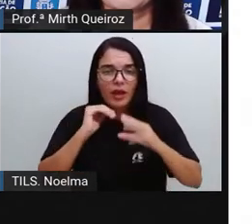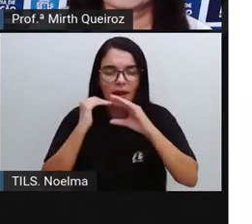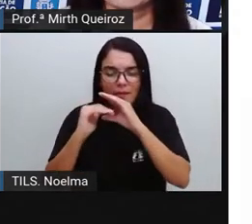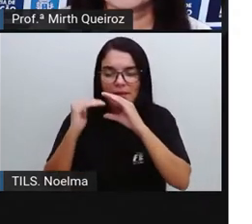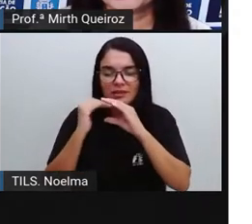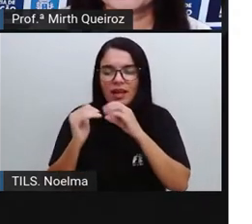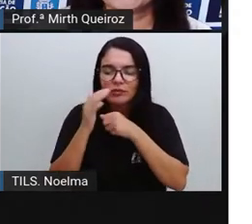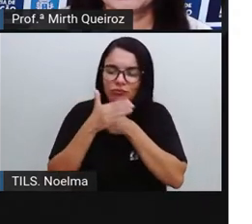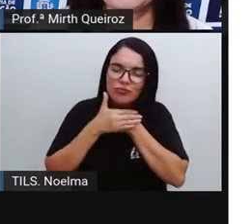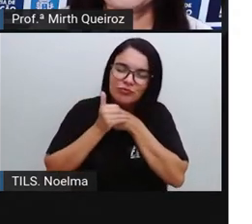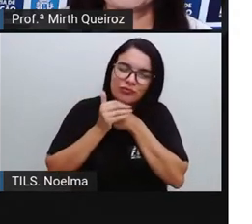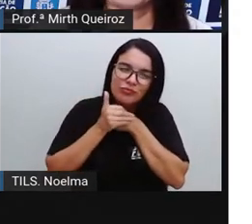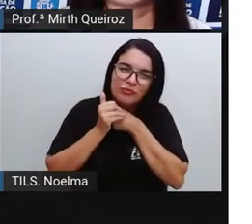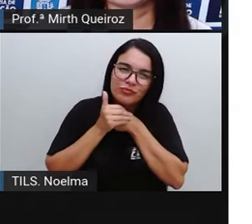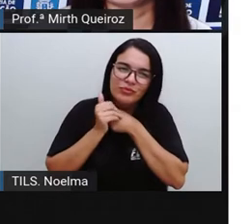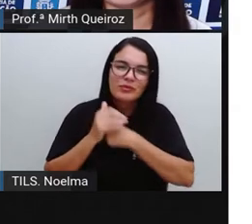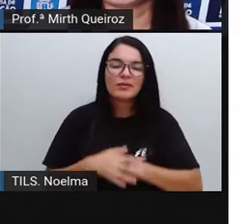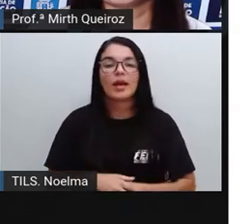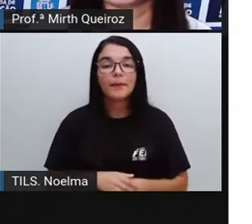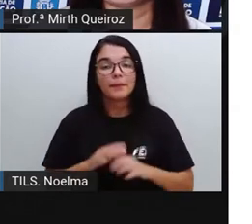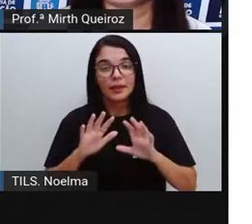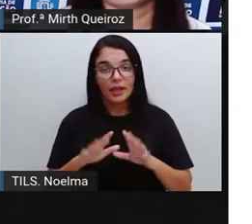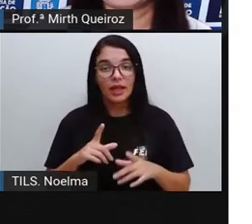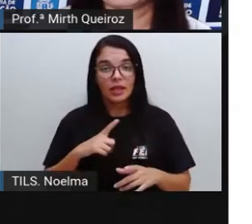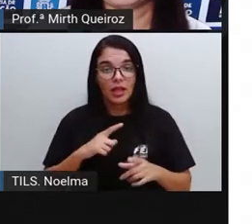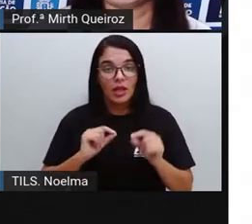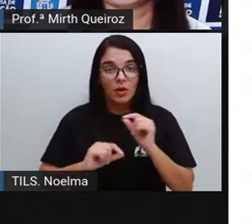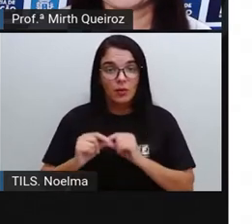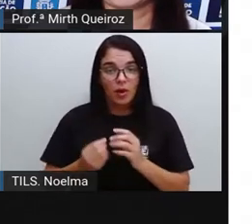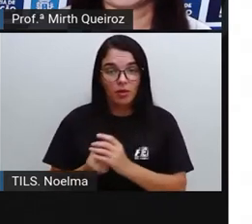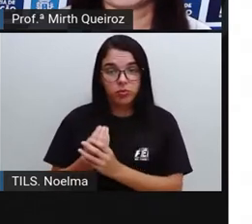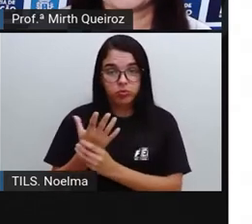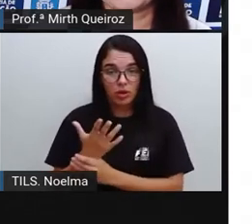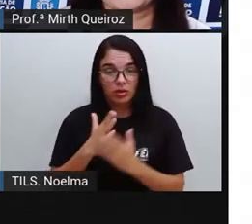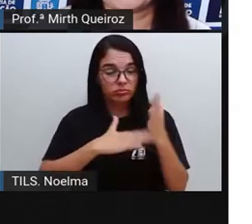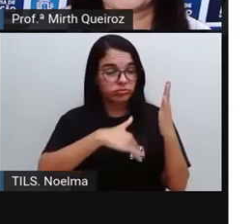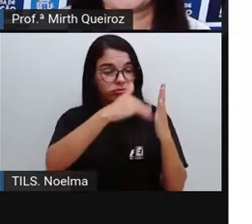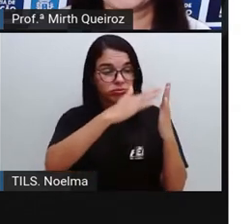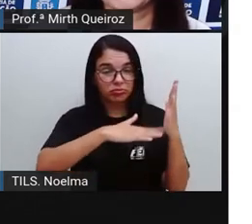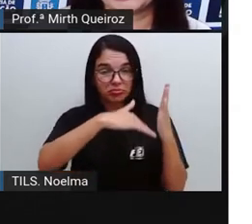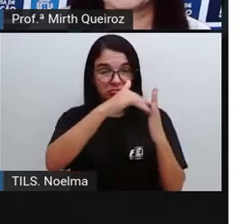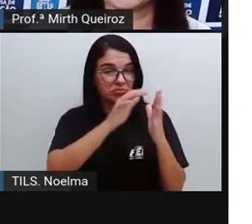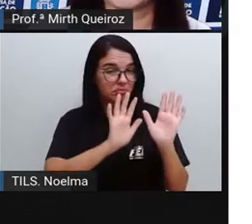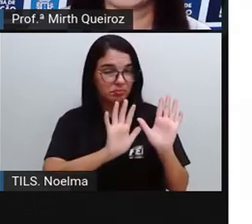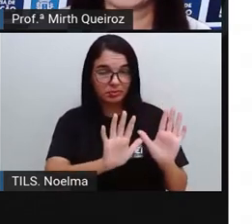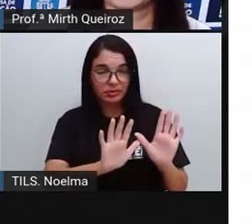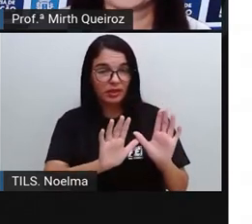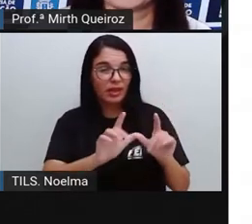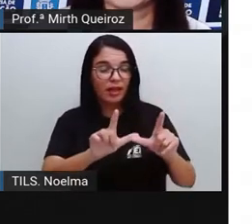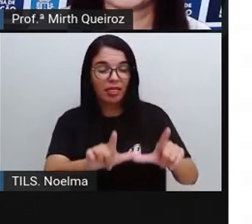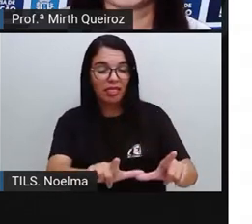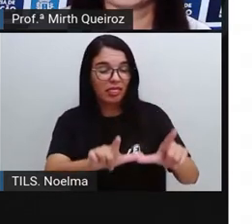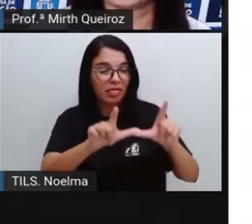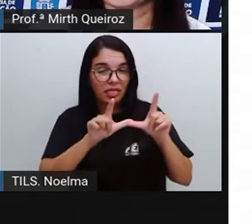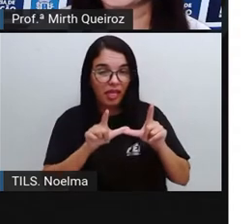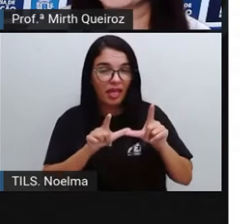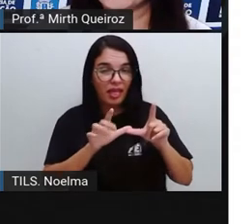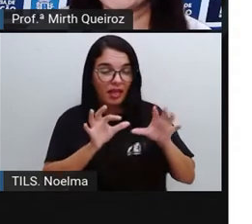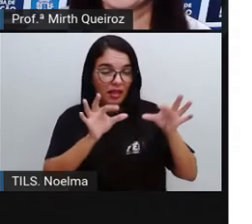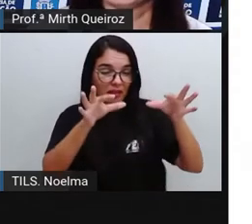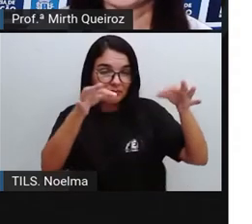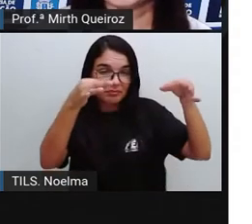aconchego. E apesar de ter começado criando telas, a estética desenvolvida pelo artista se